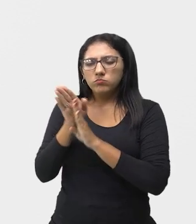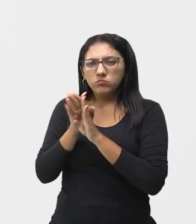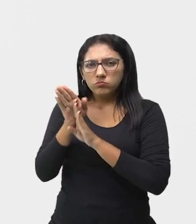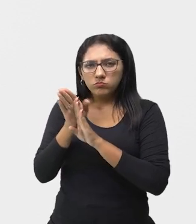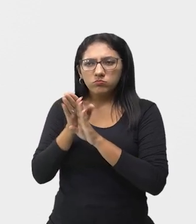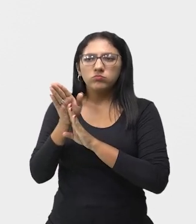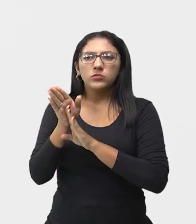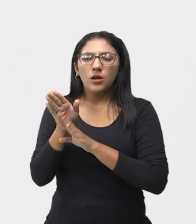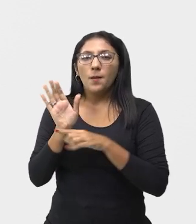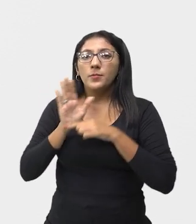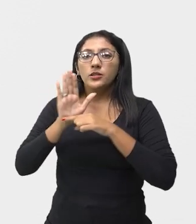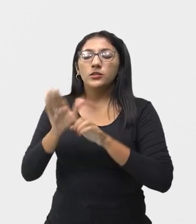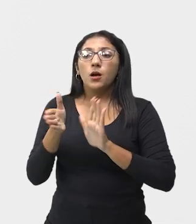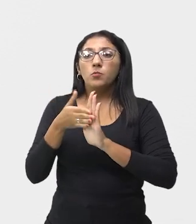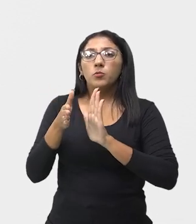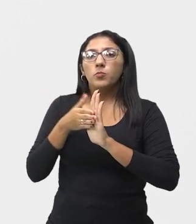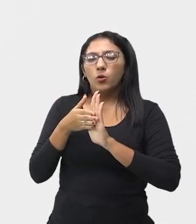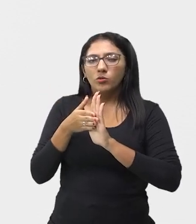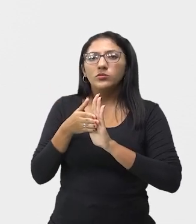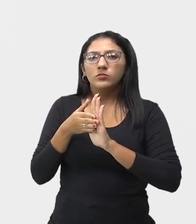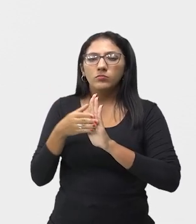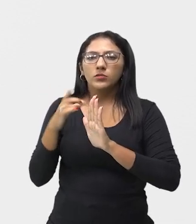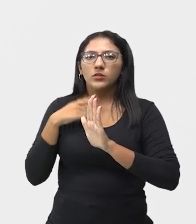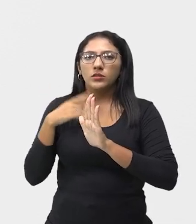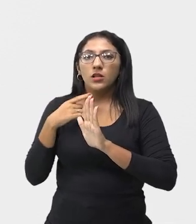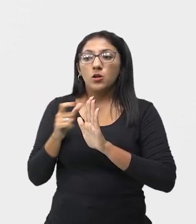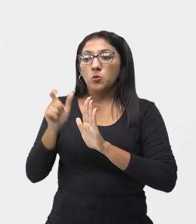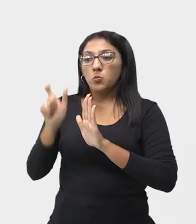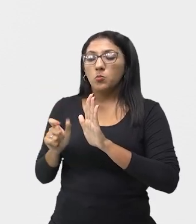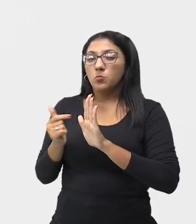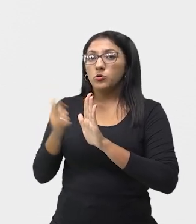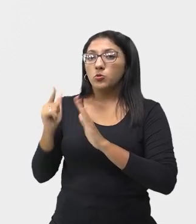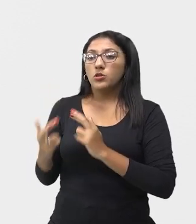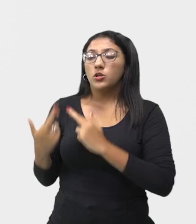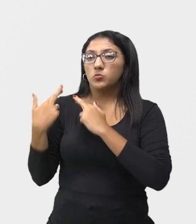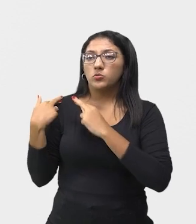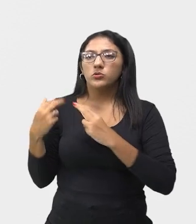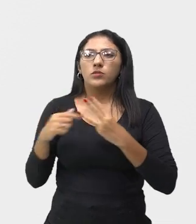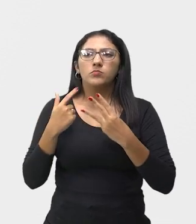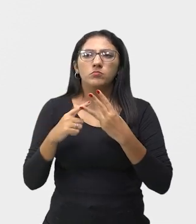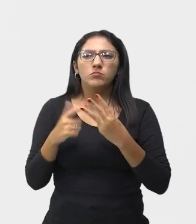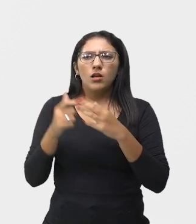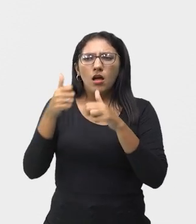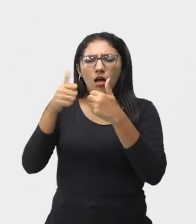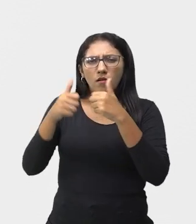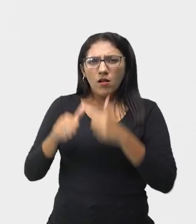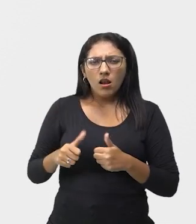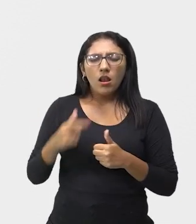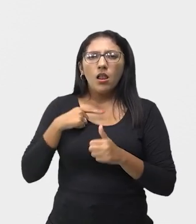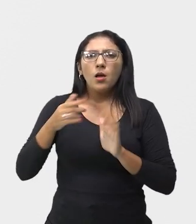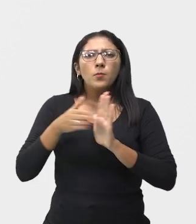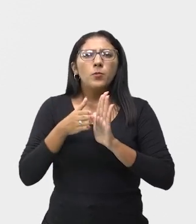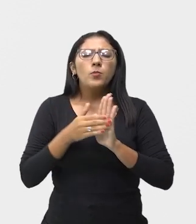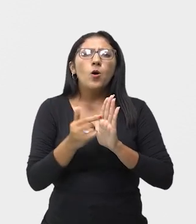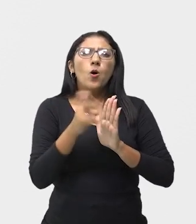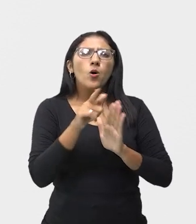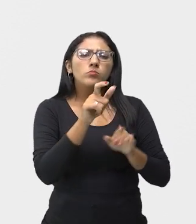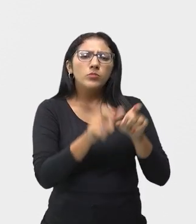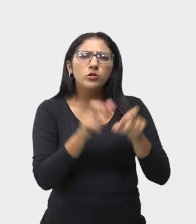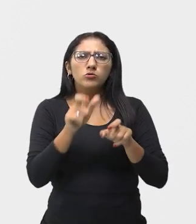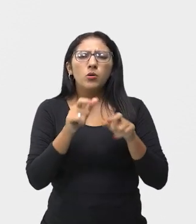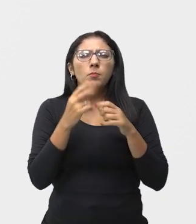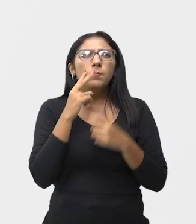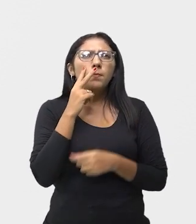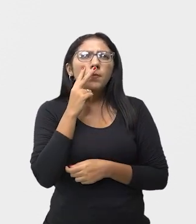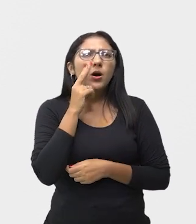apresenta a proposta clara, é comandada pelo diretor. A avaliação, propõe a plateia que verifique